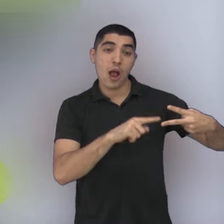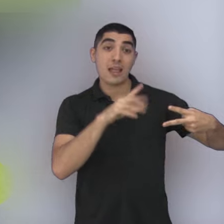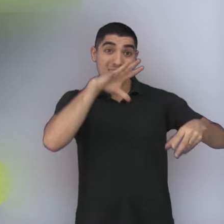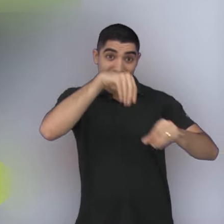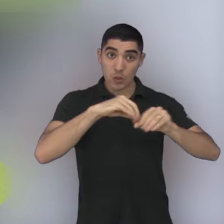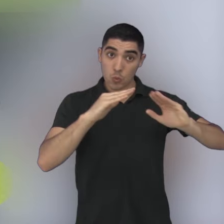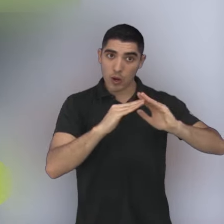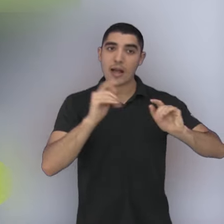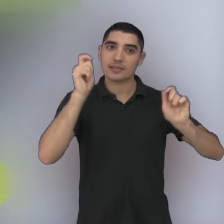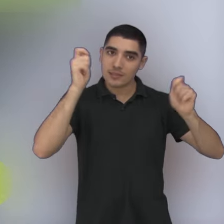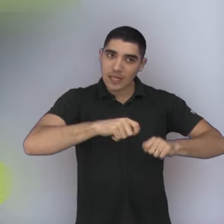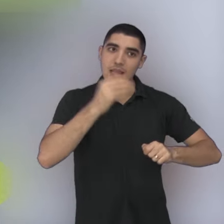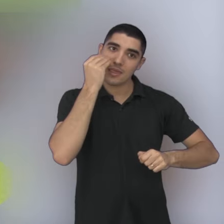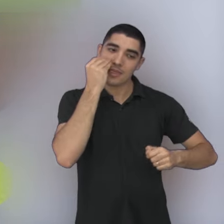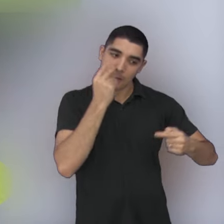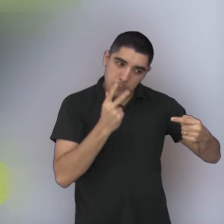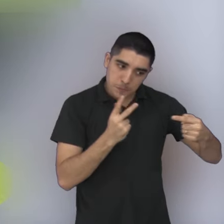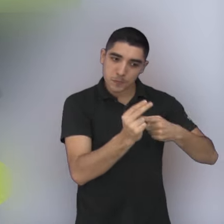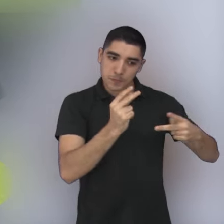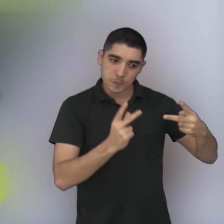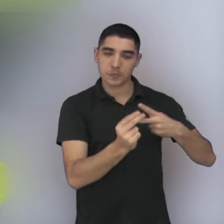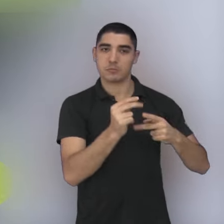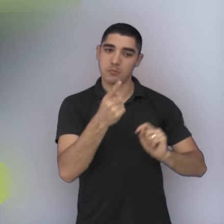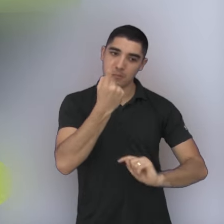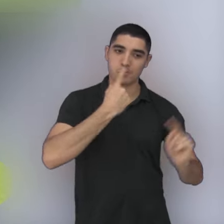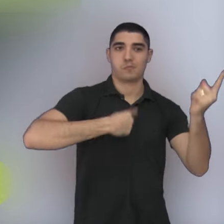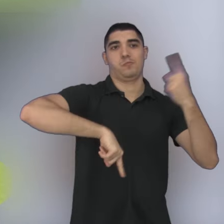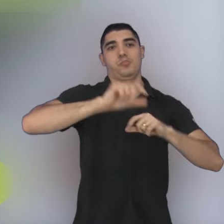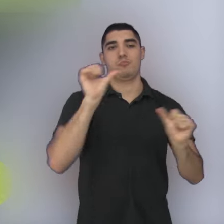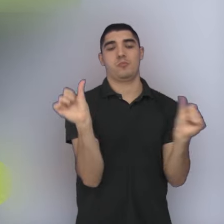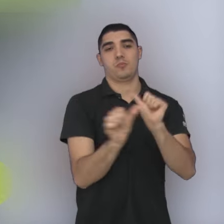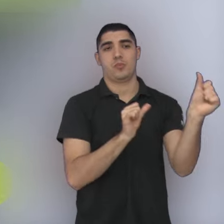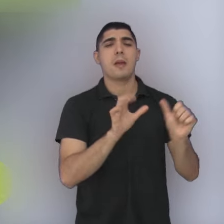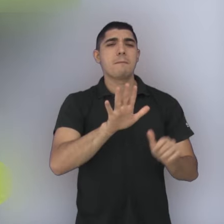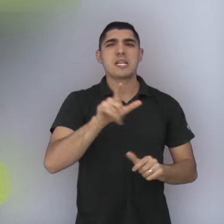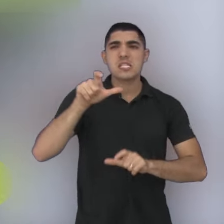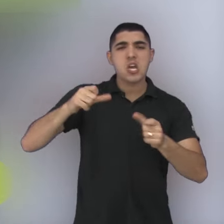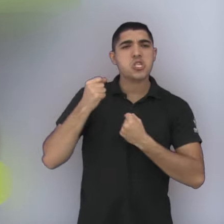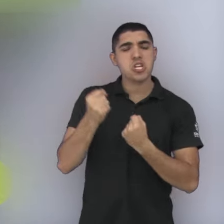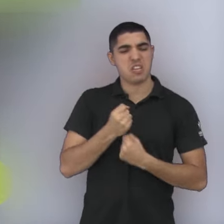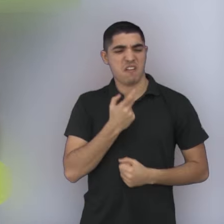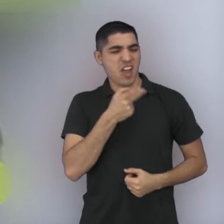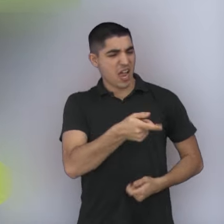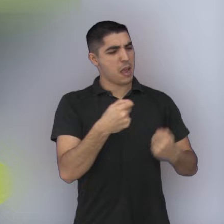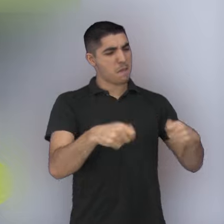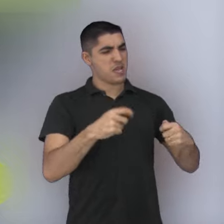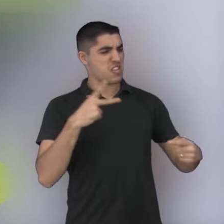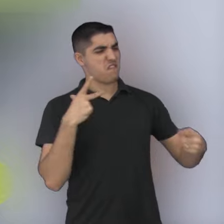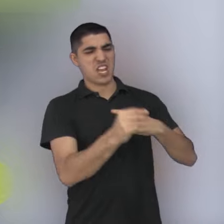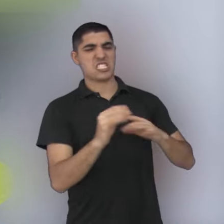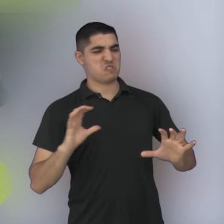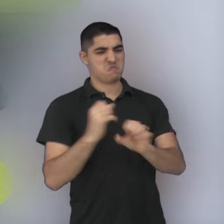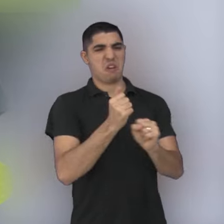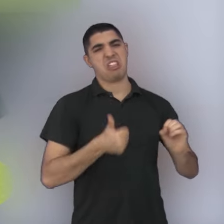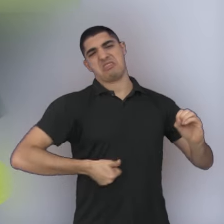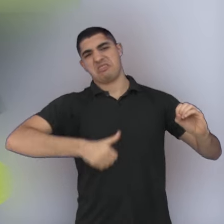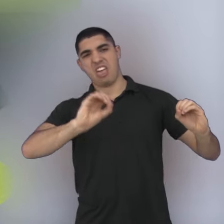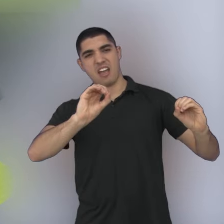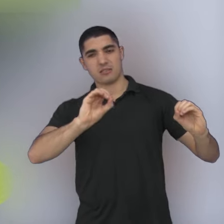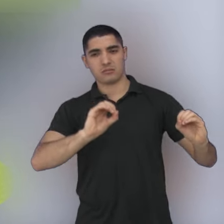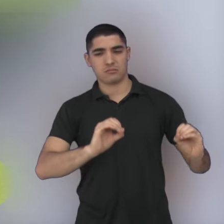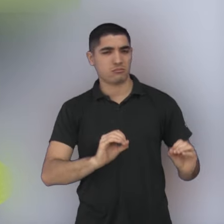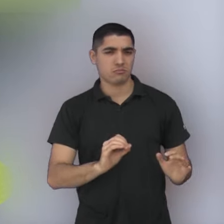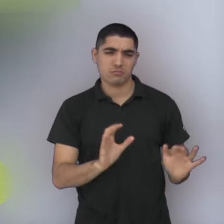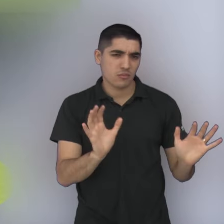começar a engrenar. Mas é lógico que o torcedor já não pode... Pô, tem que ganhar já de 10 a 0. Você ganha de 1 a